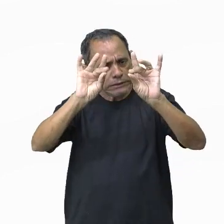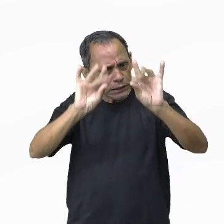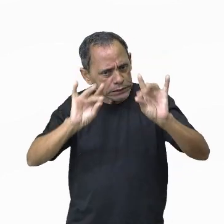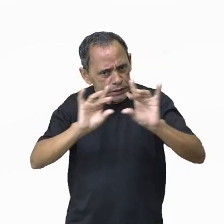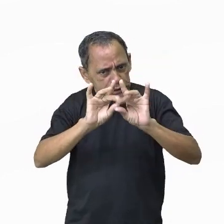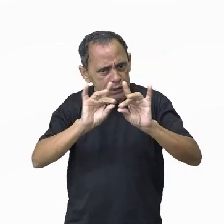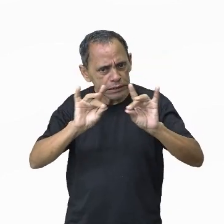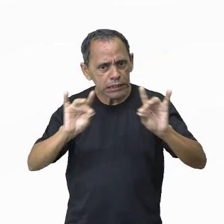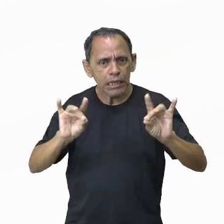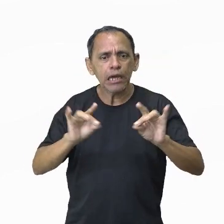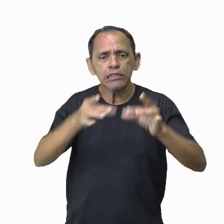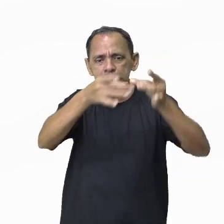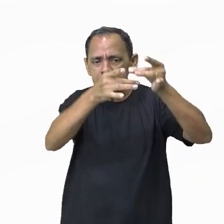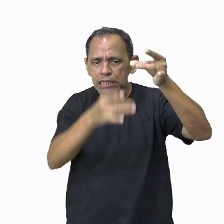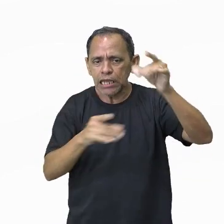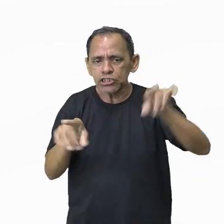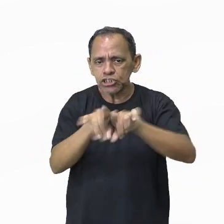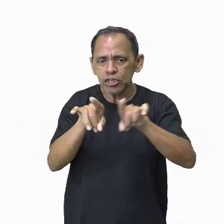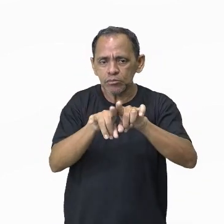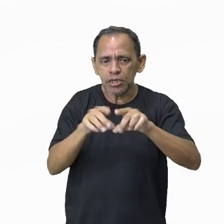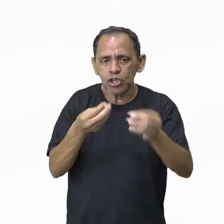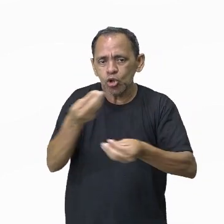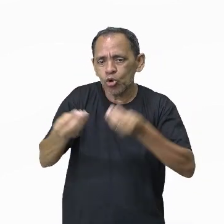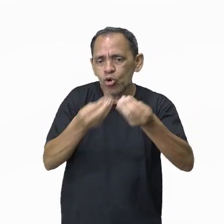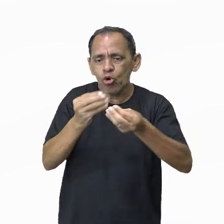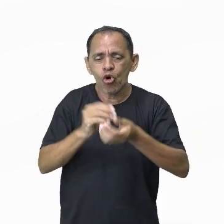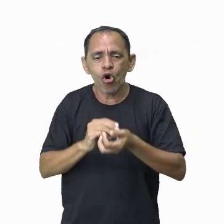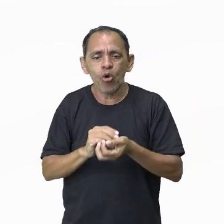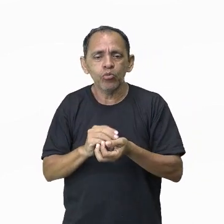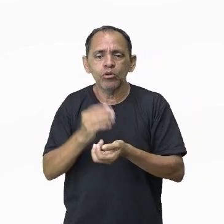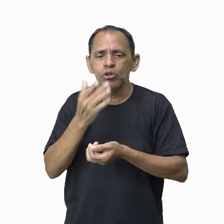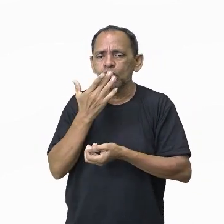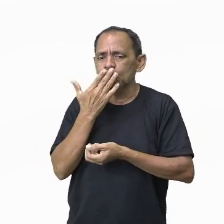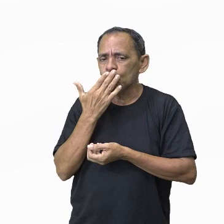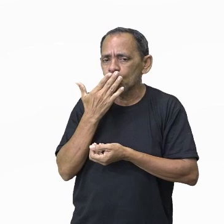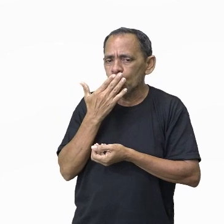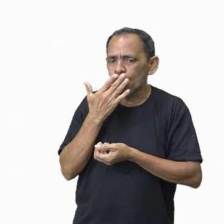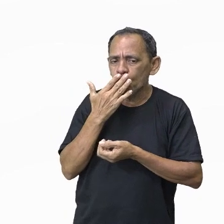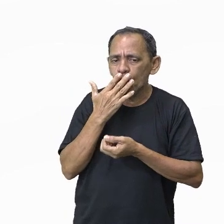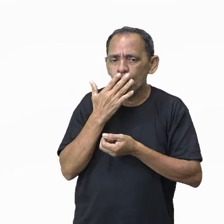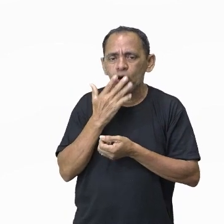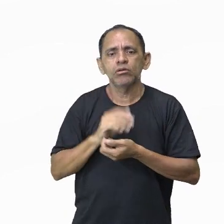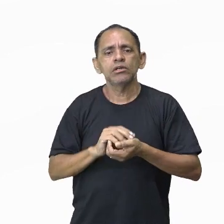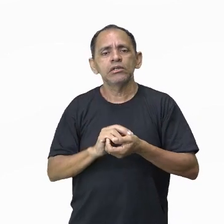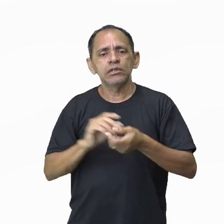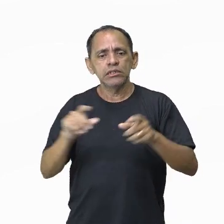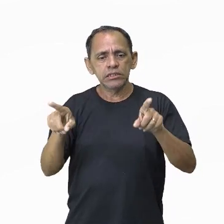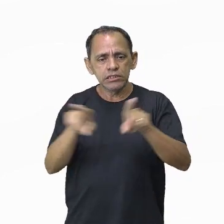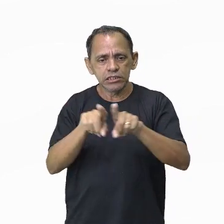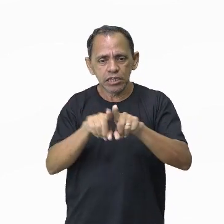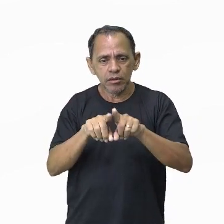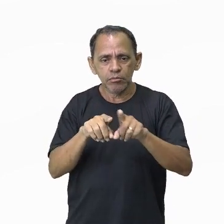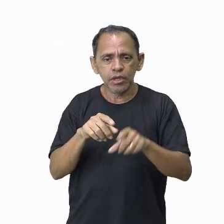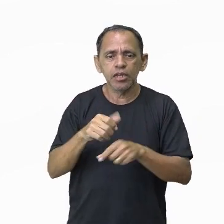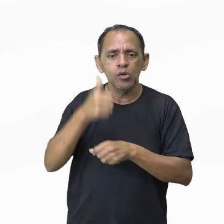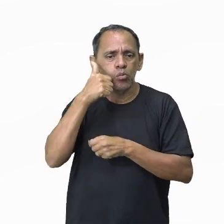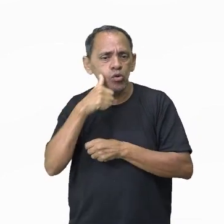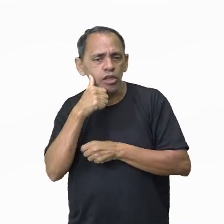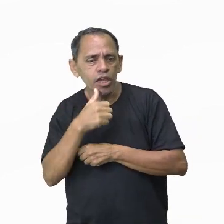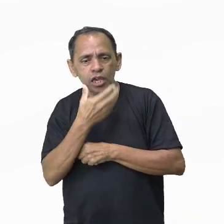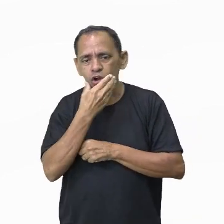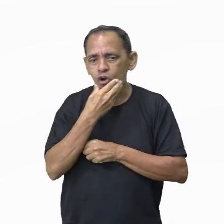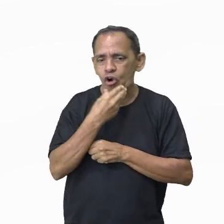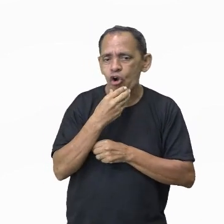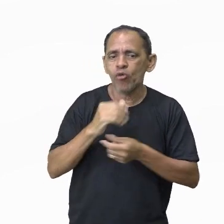como nós nascemos, né? O peso, a cor que nós nascemos, o sexo, a hora em que nós nascemos, traz